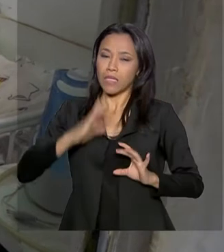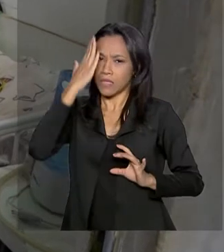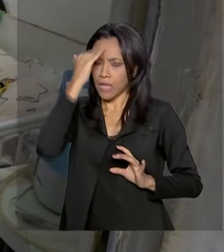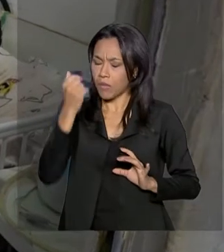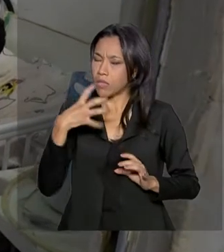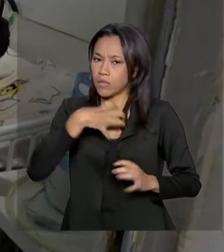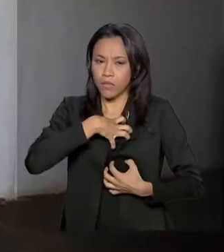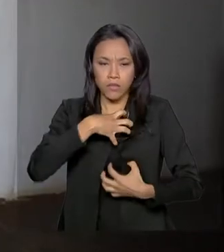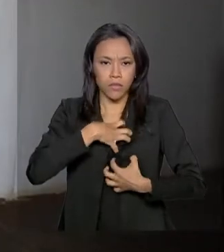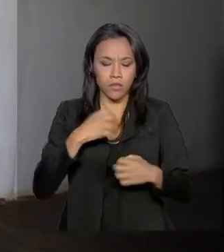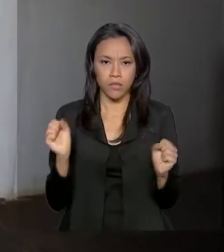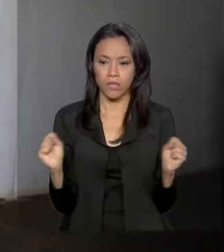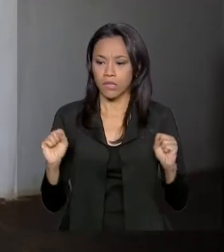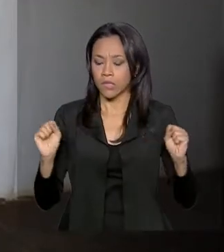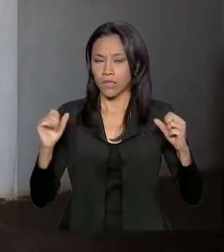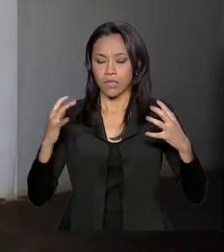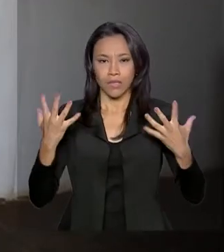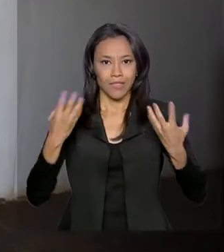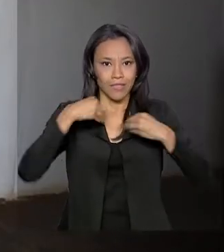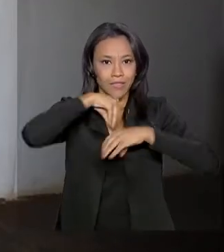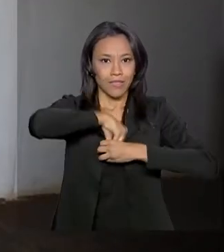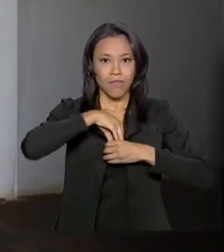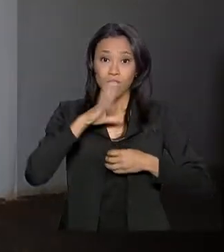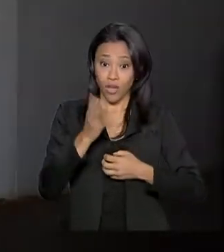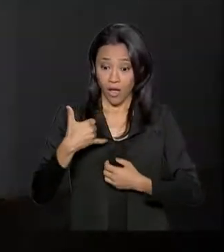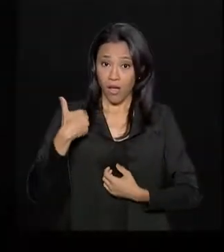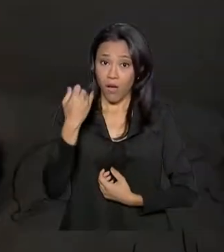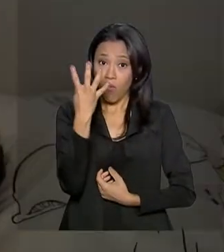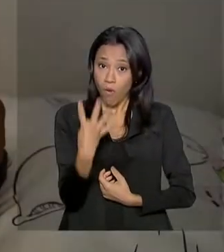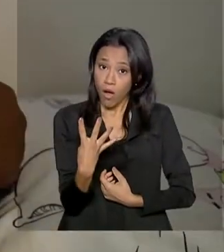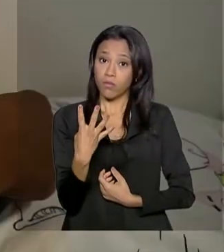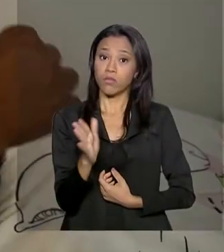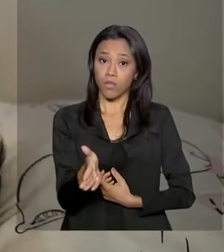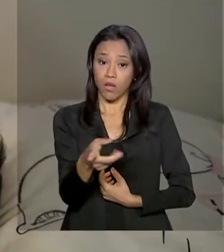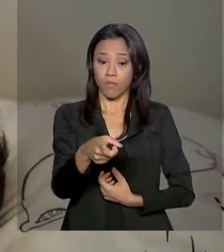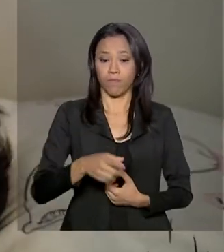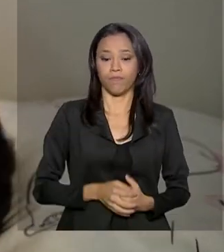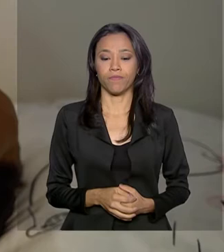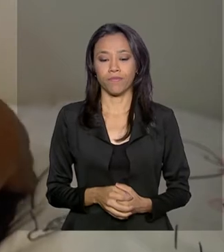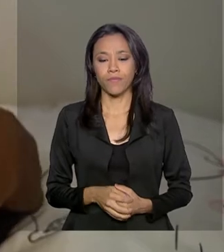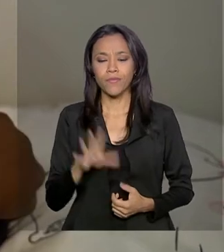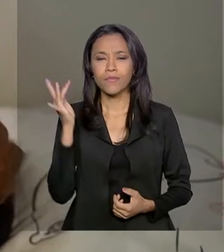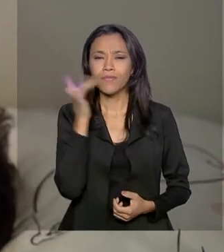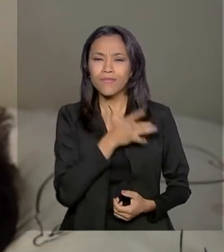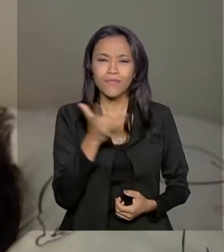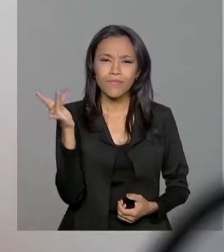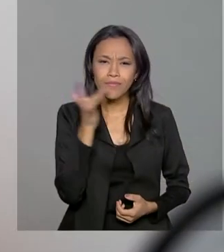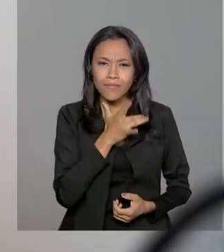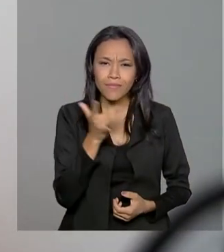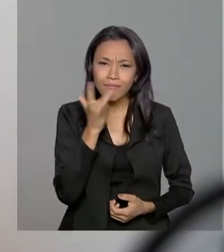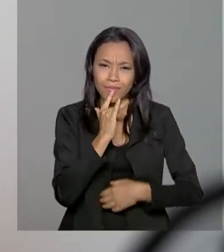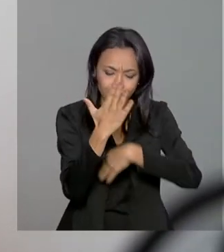tensão 24 horas. Mas ele já vai fazer quatro anos, né? Gostoso esse carinho, né?